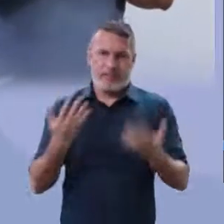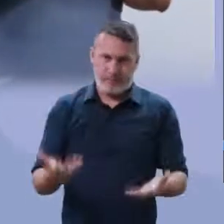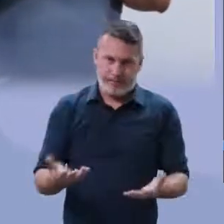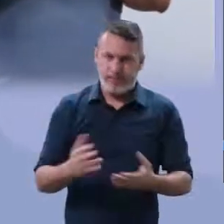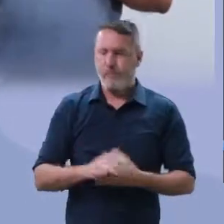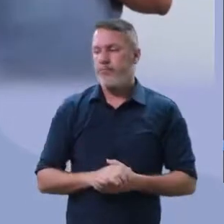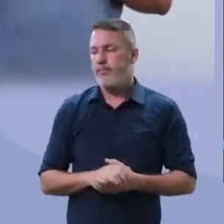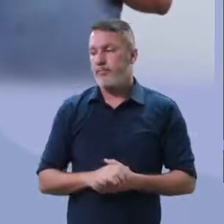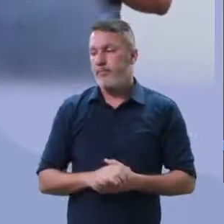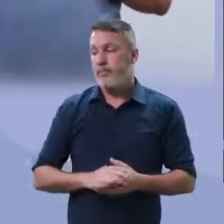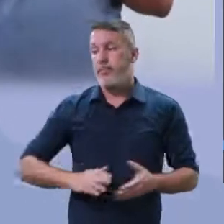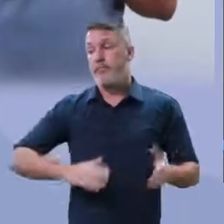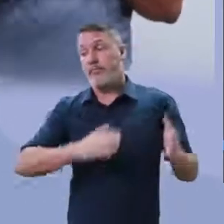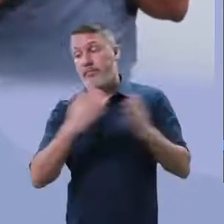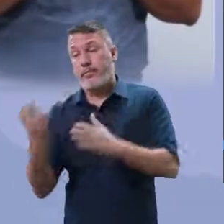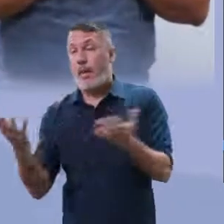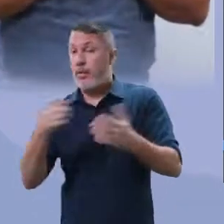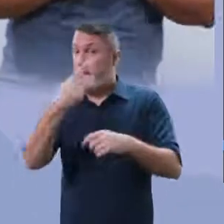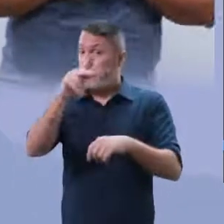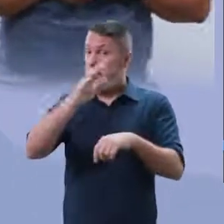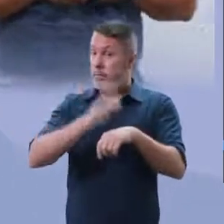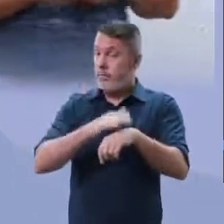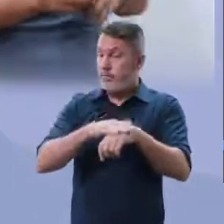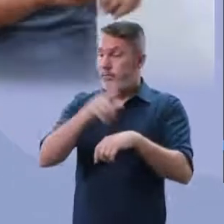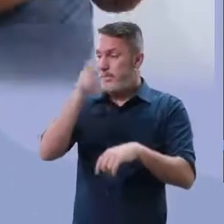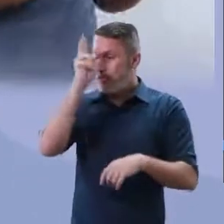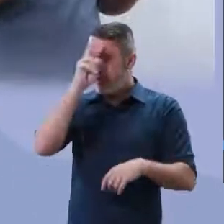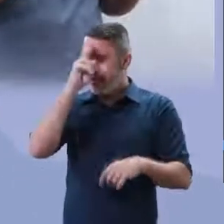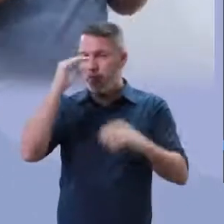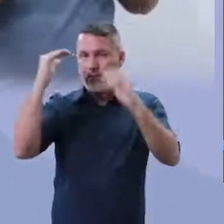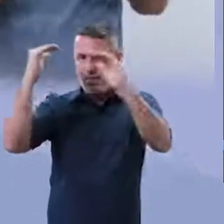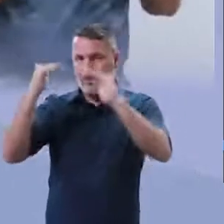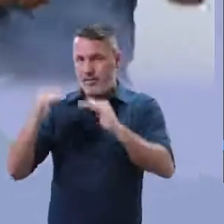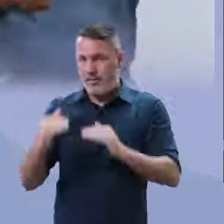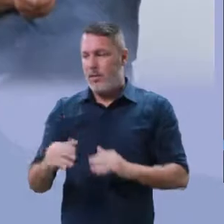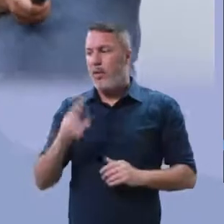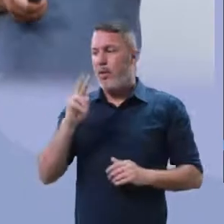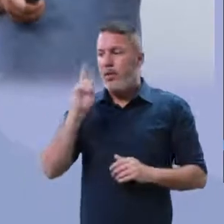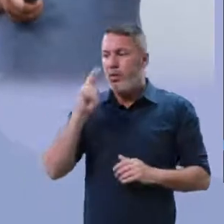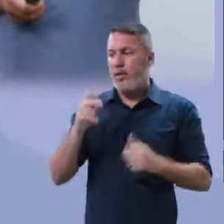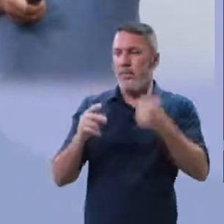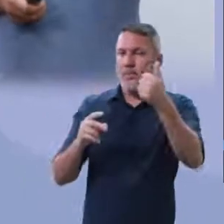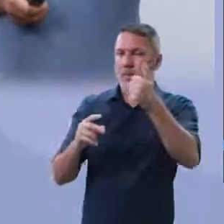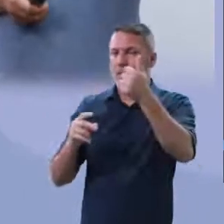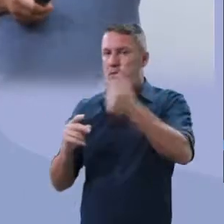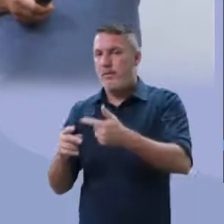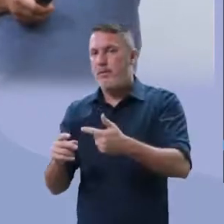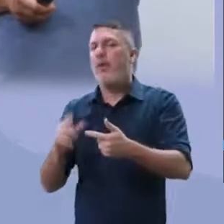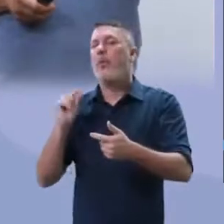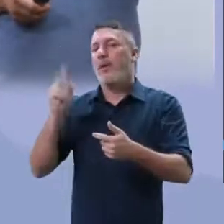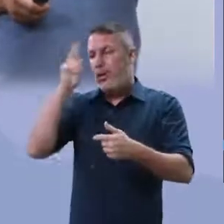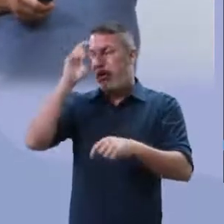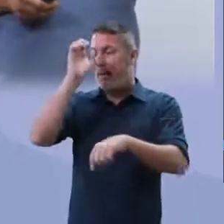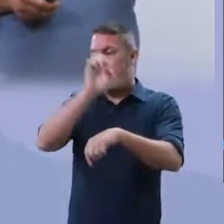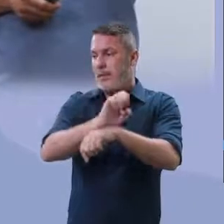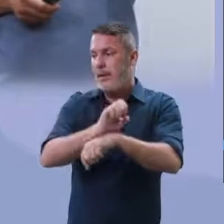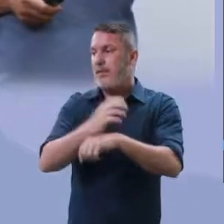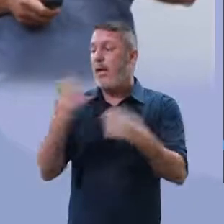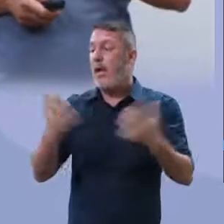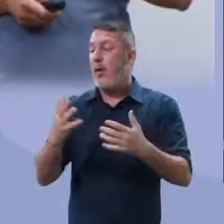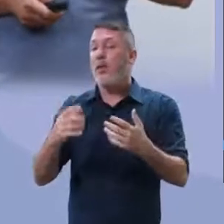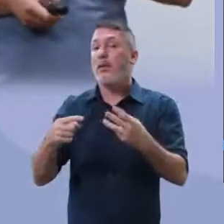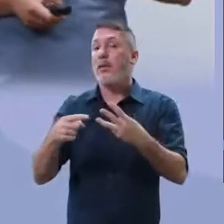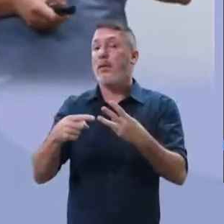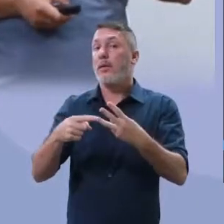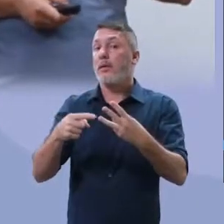Outra questão ali, agora, cabe a você. Lembra que as primeiras duas partes ali, o primeiro tópico, o segundo, o Estado.